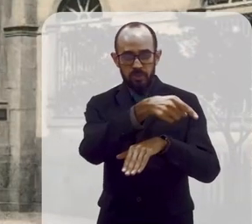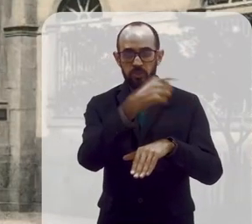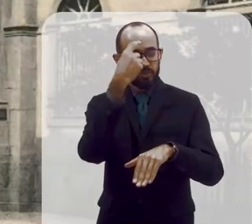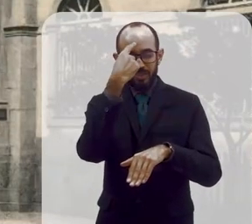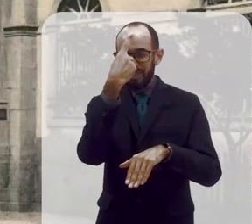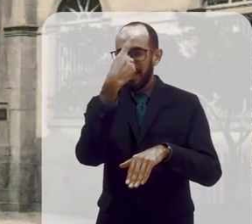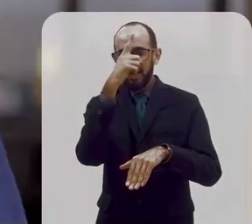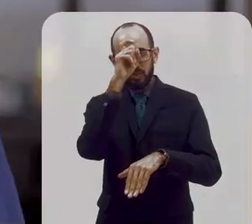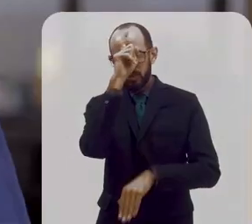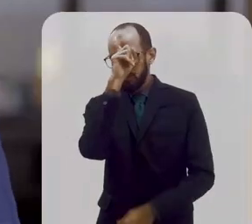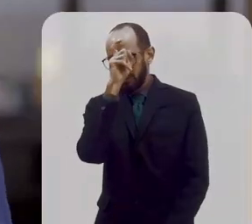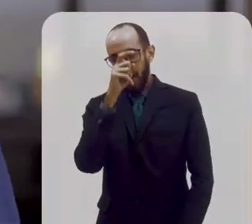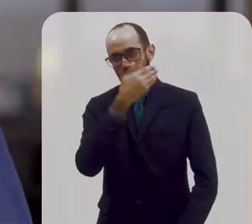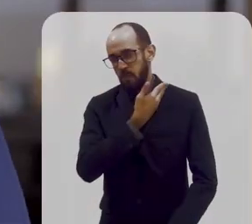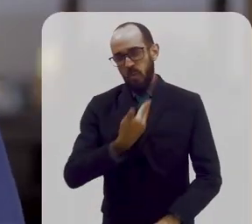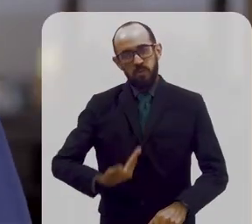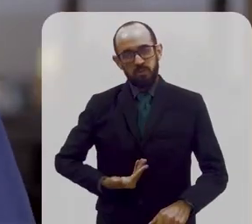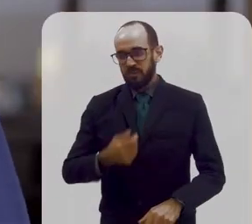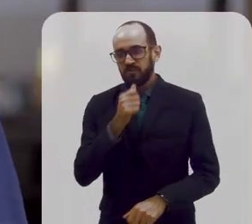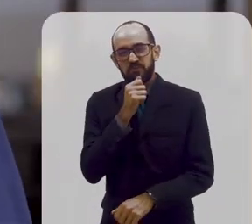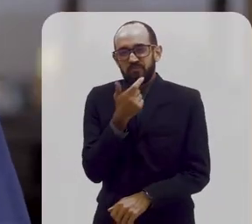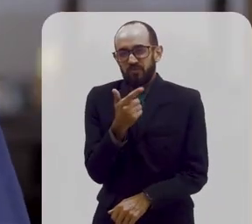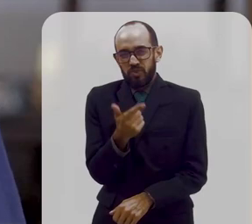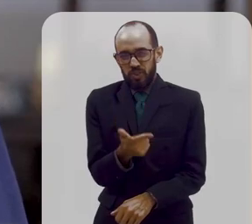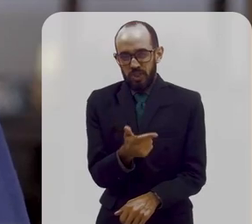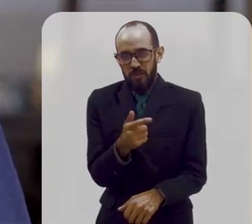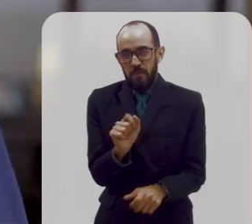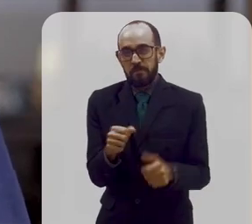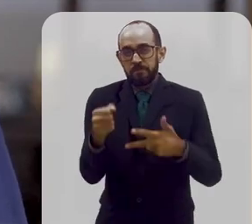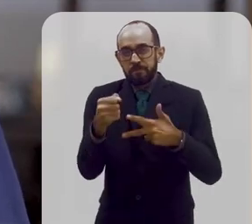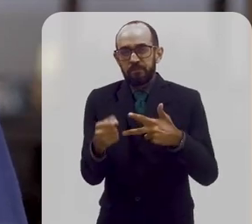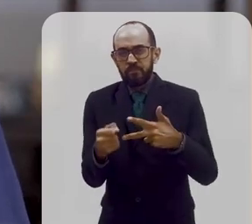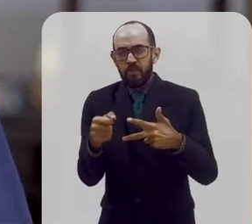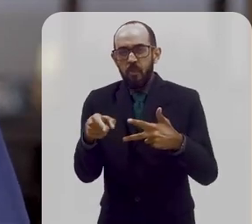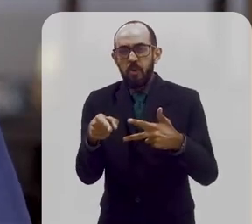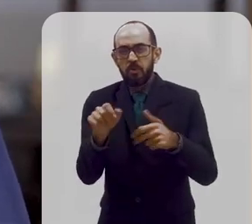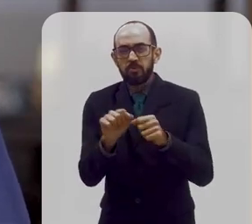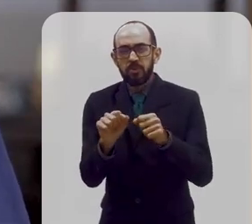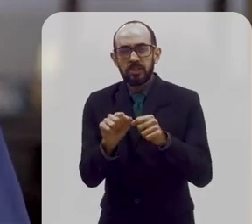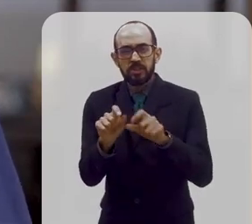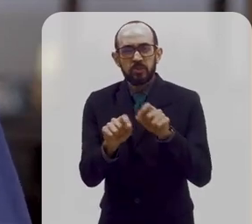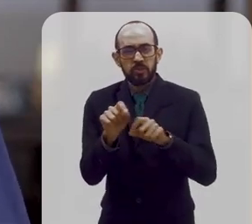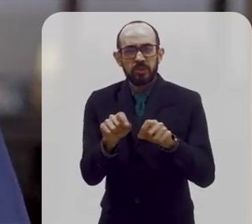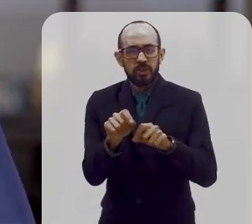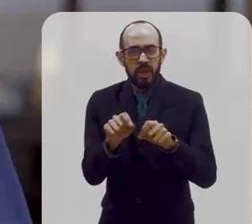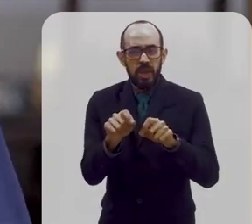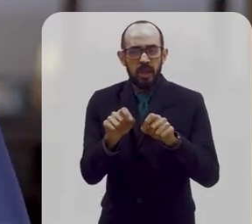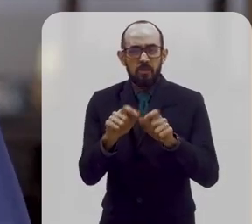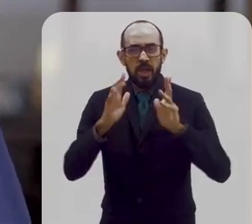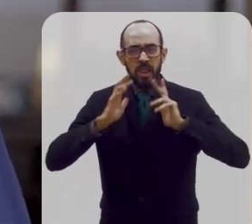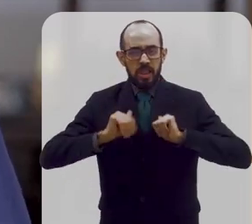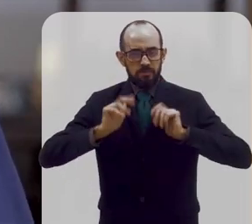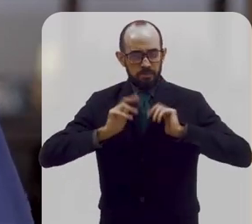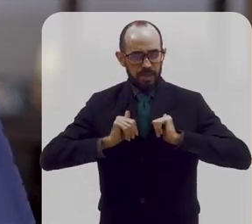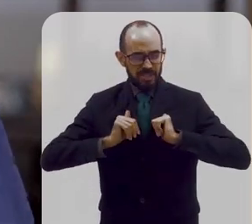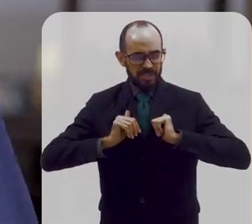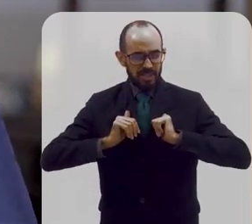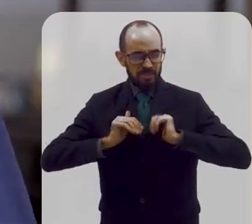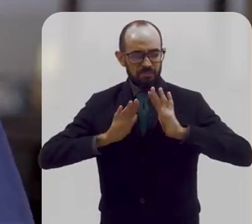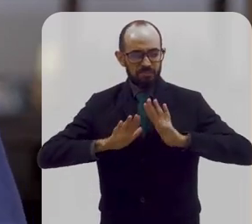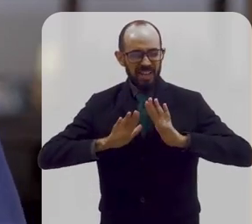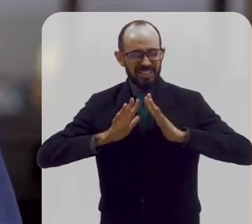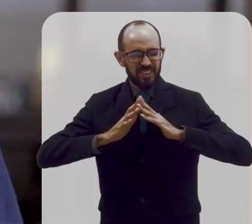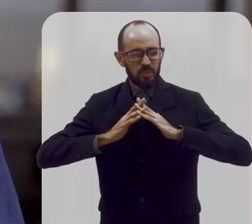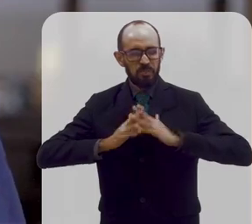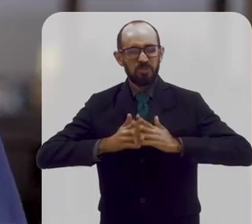ideia de um hospital público. Efetivamente, o que o poder público fazia era justamente a questão sanitária. Mas